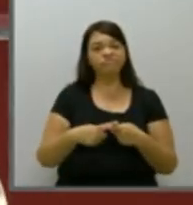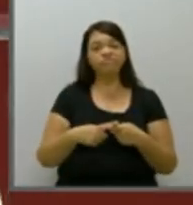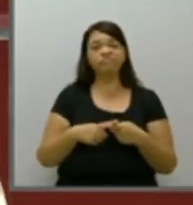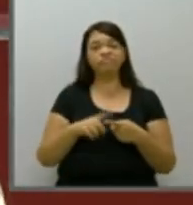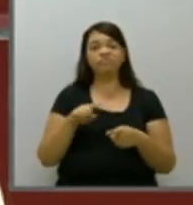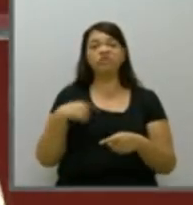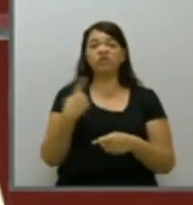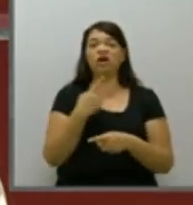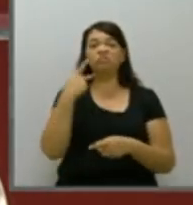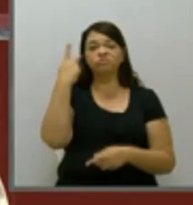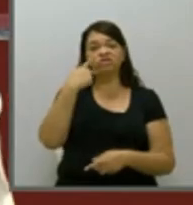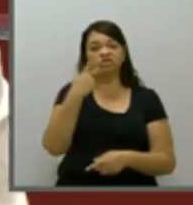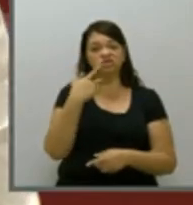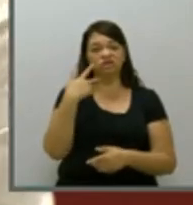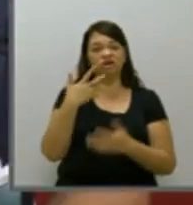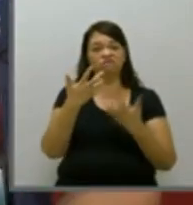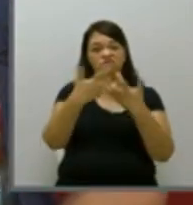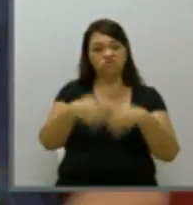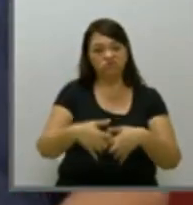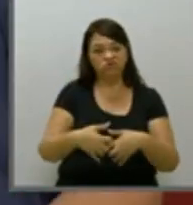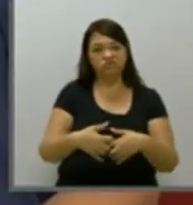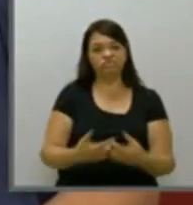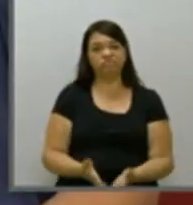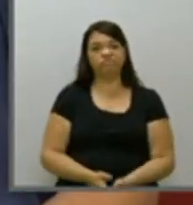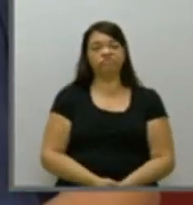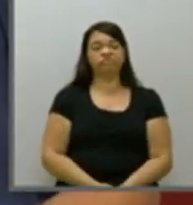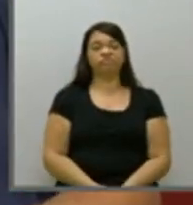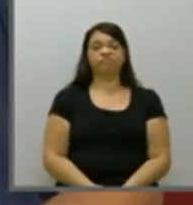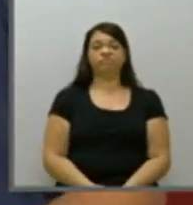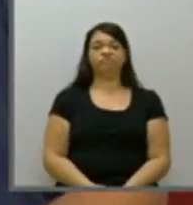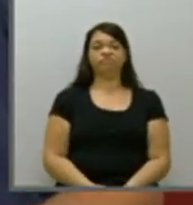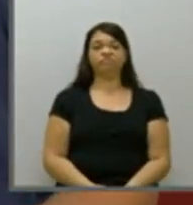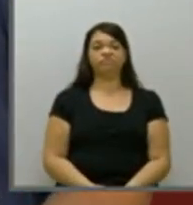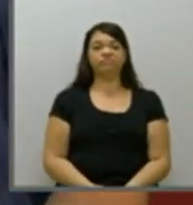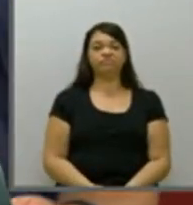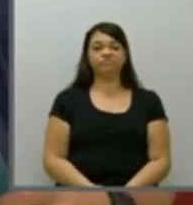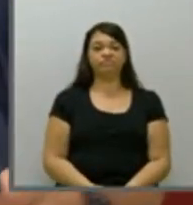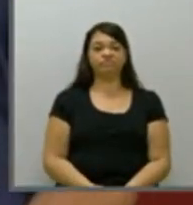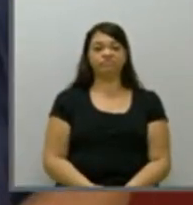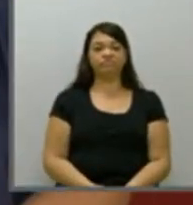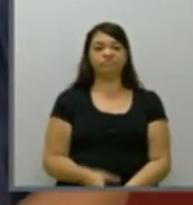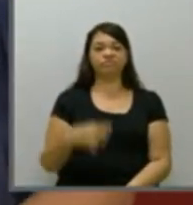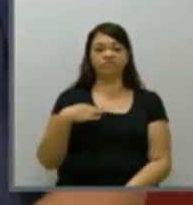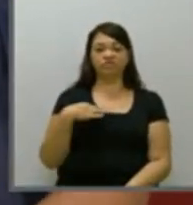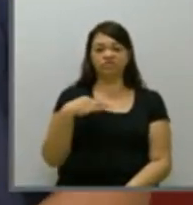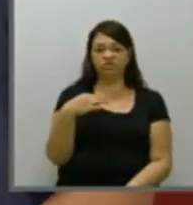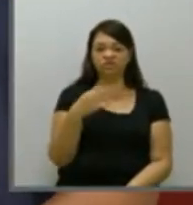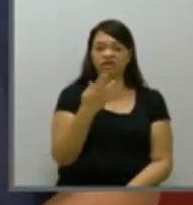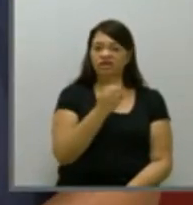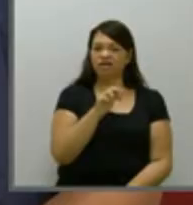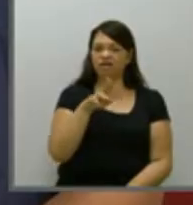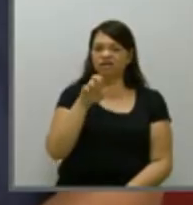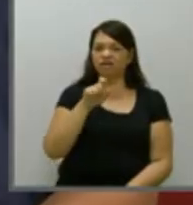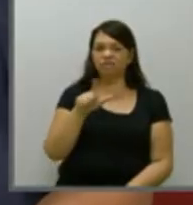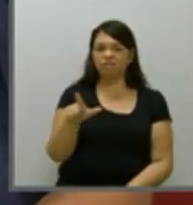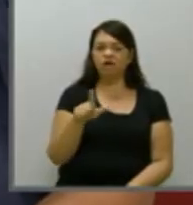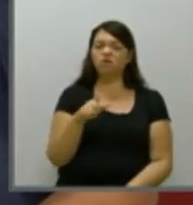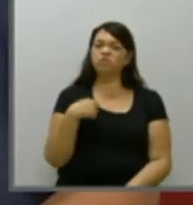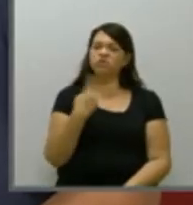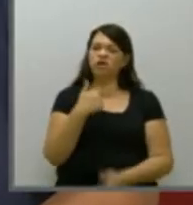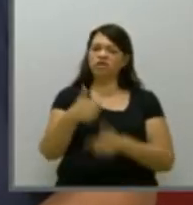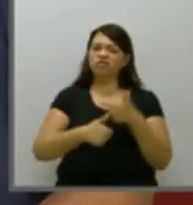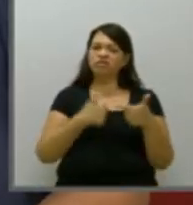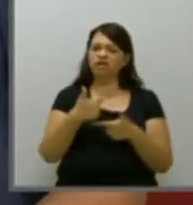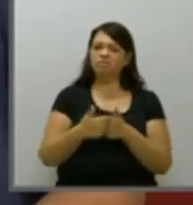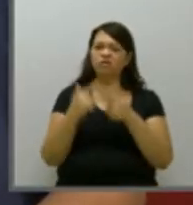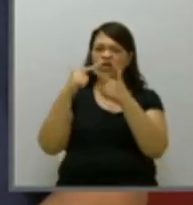as políticas públicas funcionem candidata Anabel quando a gente trabalha na lógica de uma